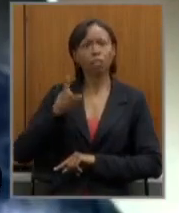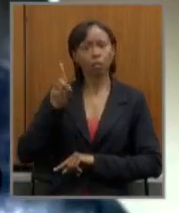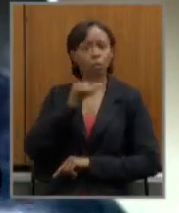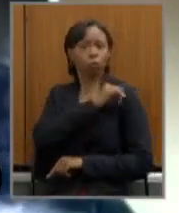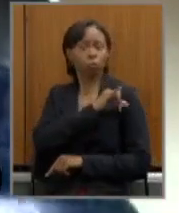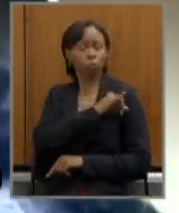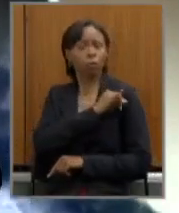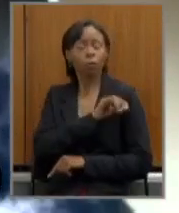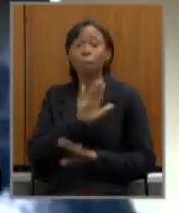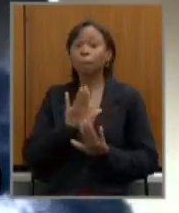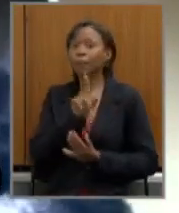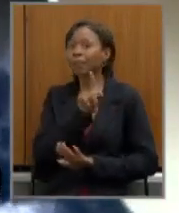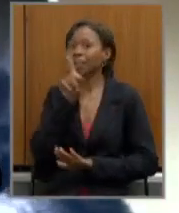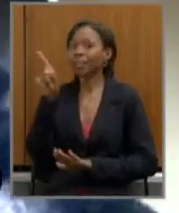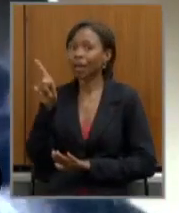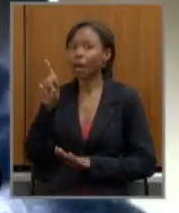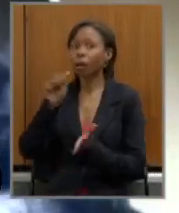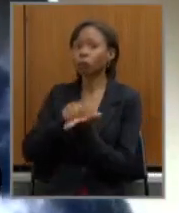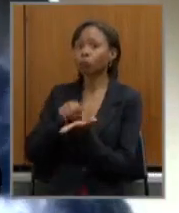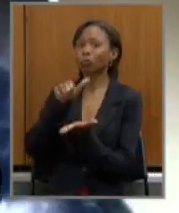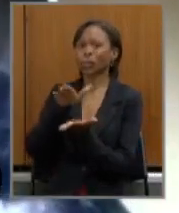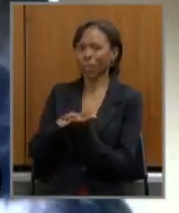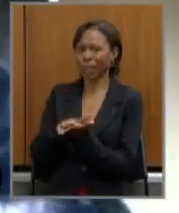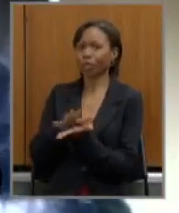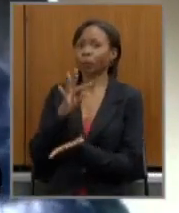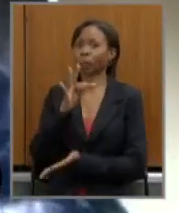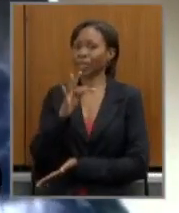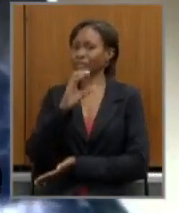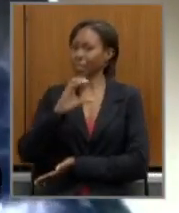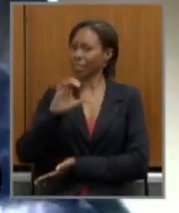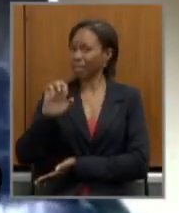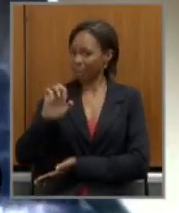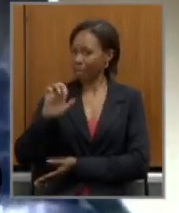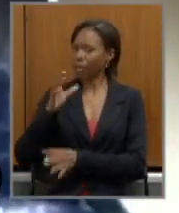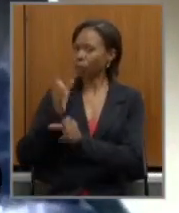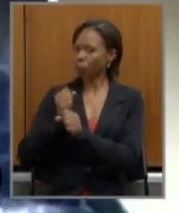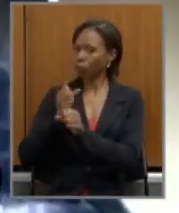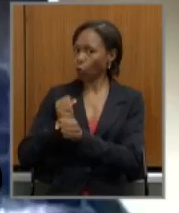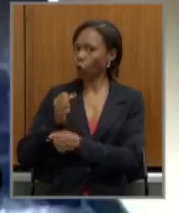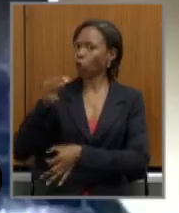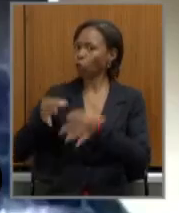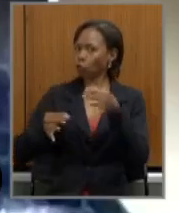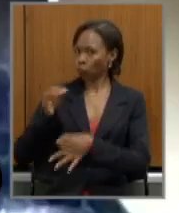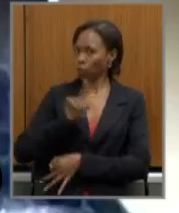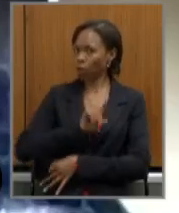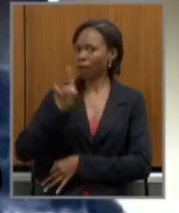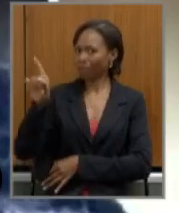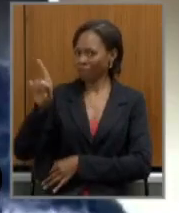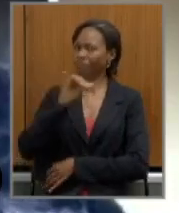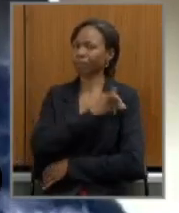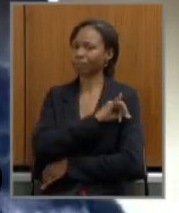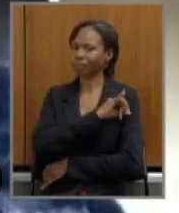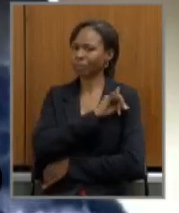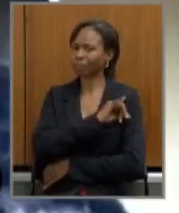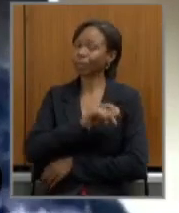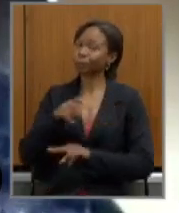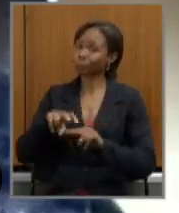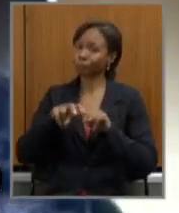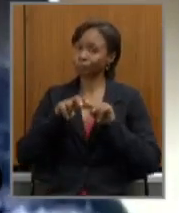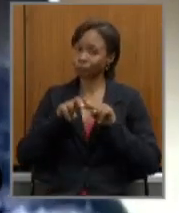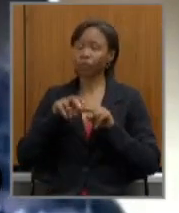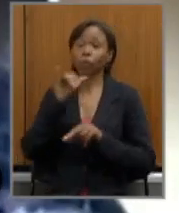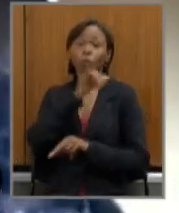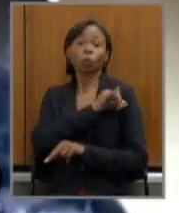mas lá ele foi multado pelo TCE o Tribunal de Contas lá por irregularidades com o fundo do Rio